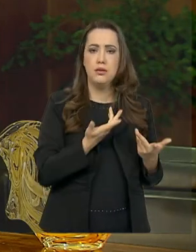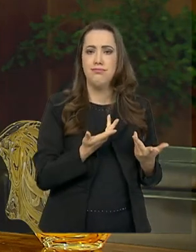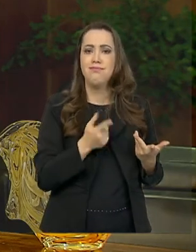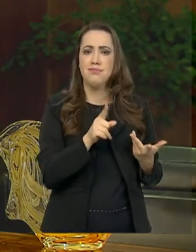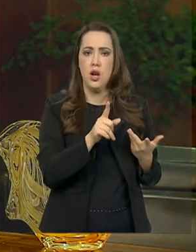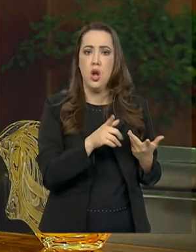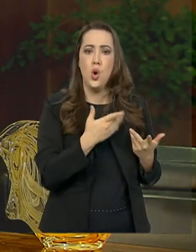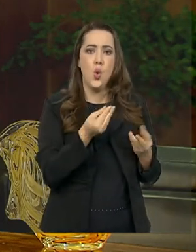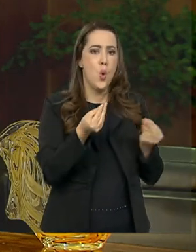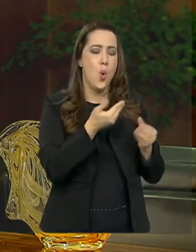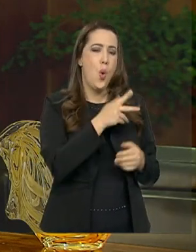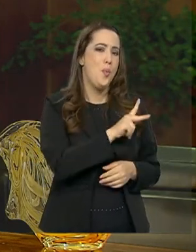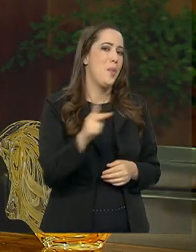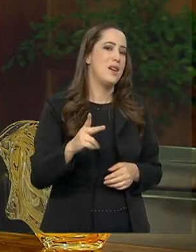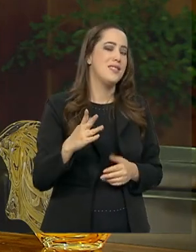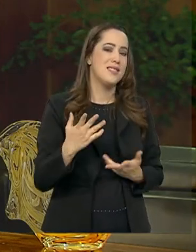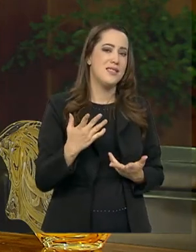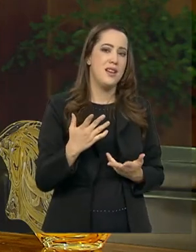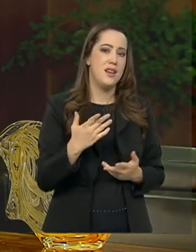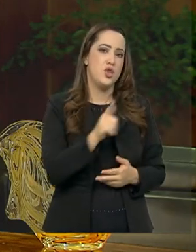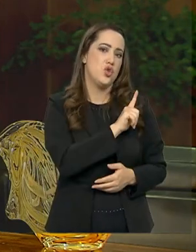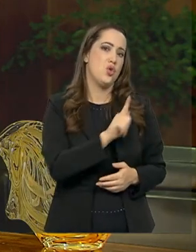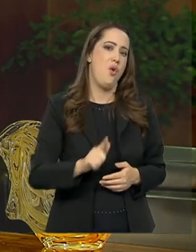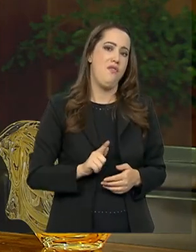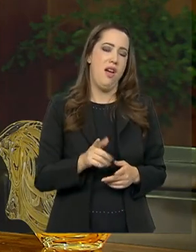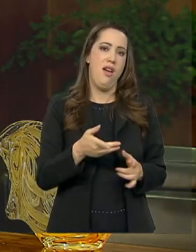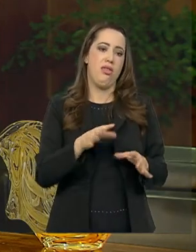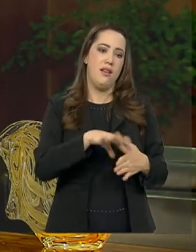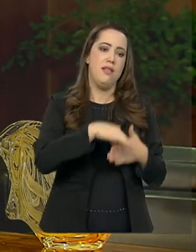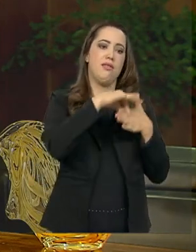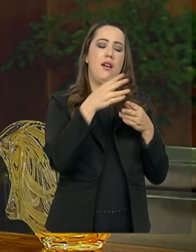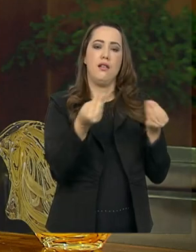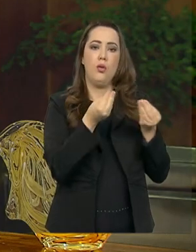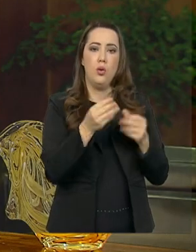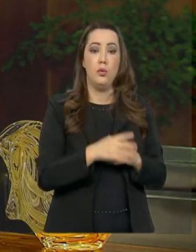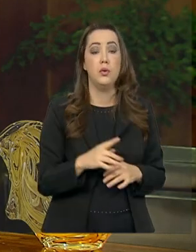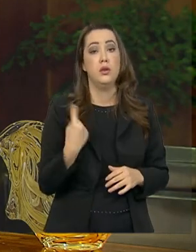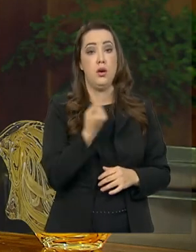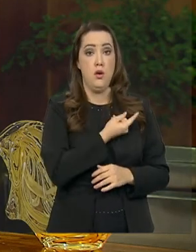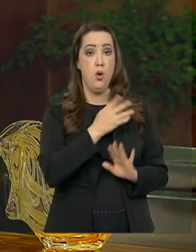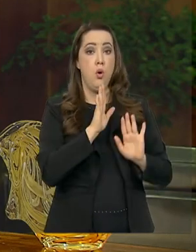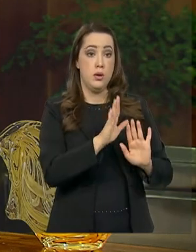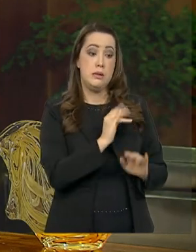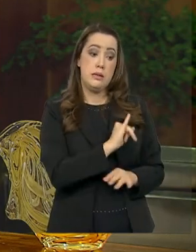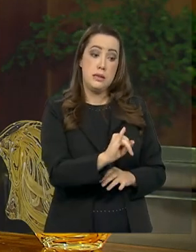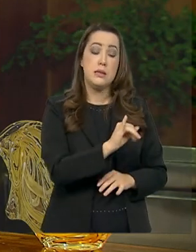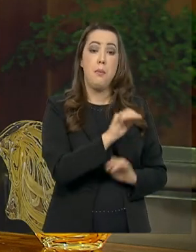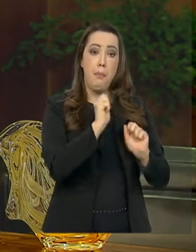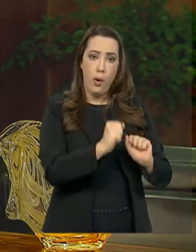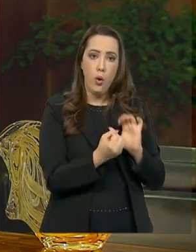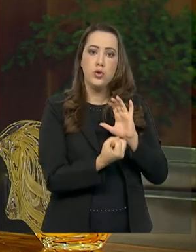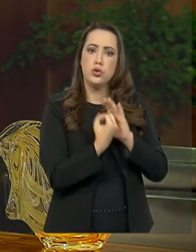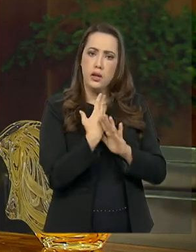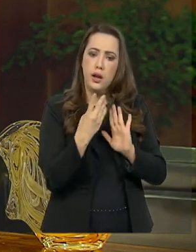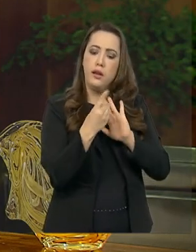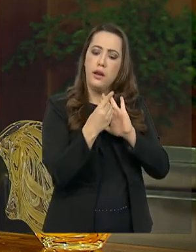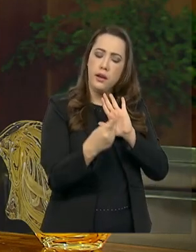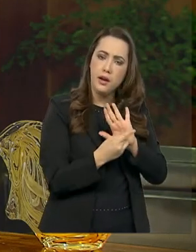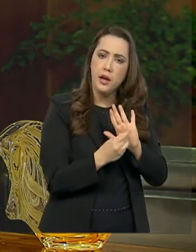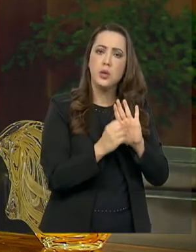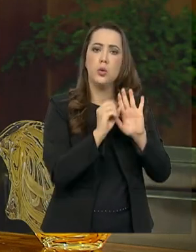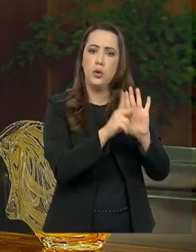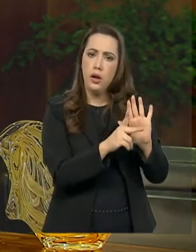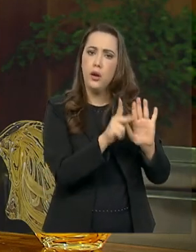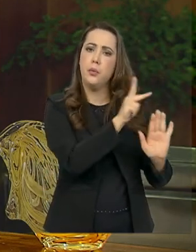governa por decreto, nós temos que respeitar as leis e a Constituição do país. Um tema muito sensível, por exemplo, é a questão das